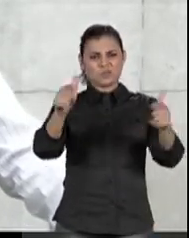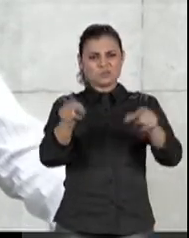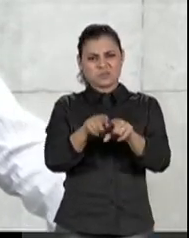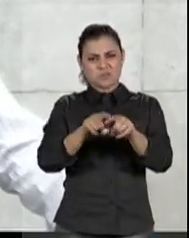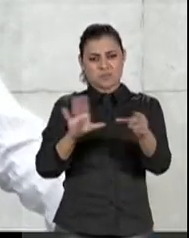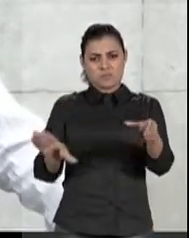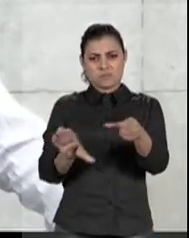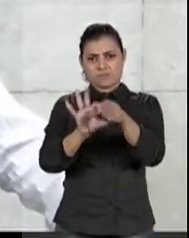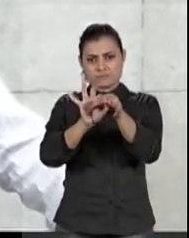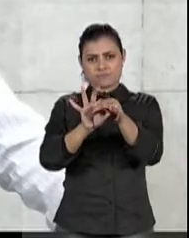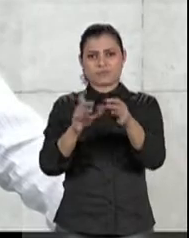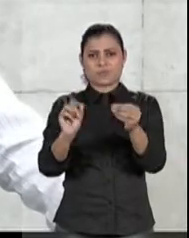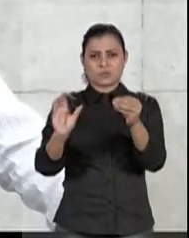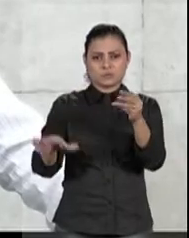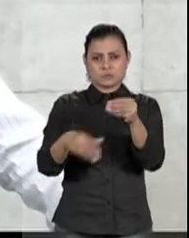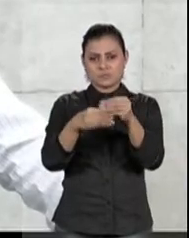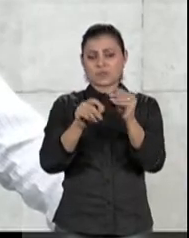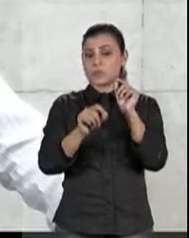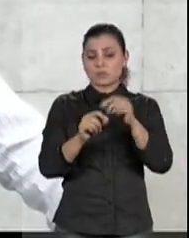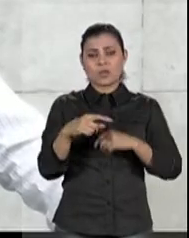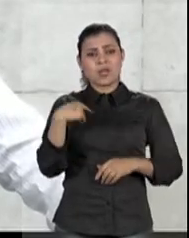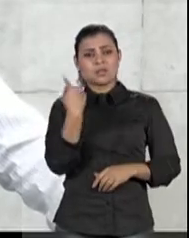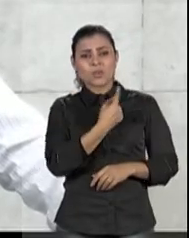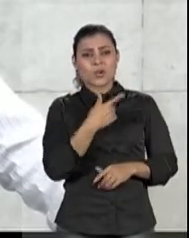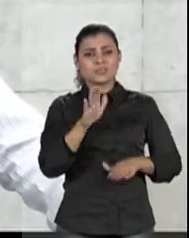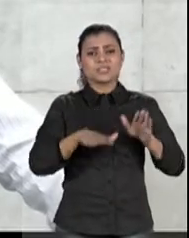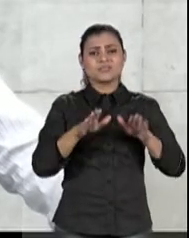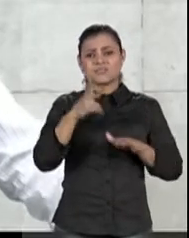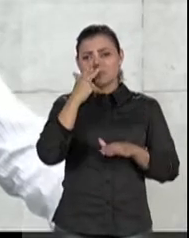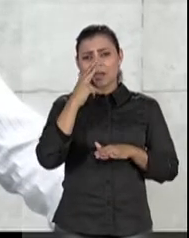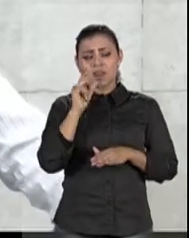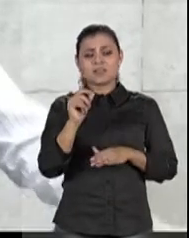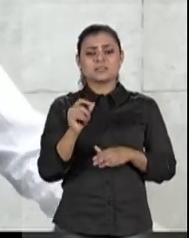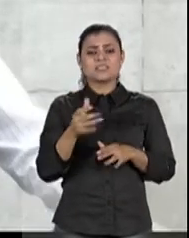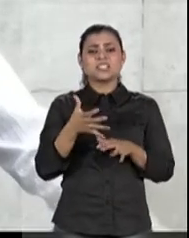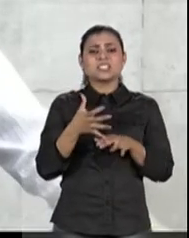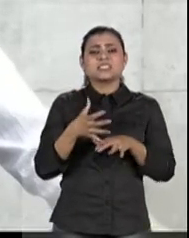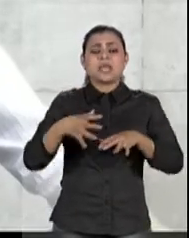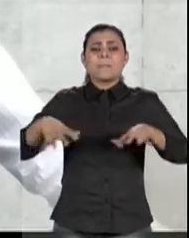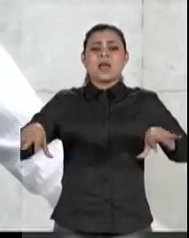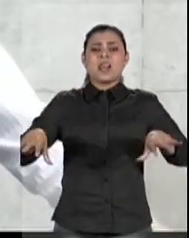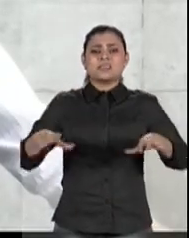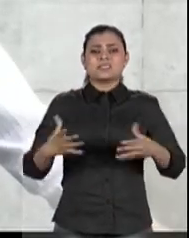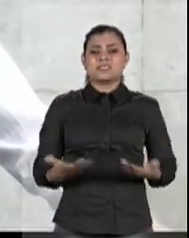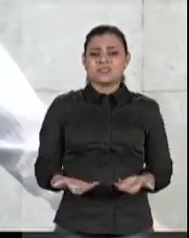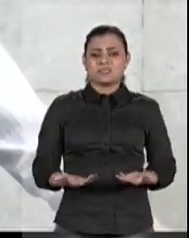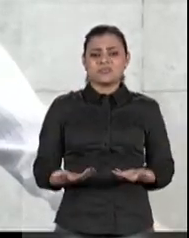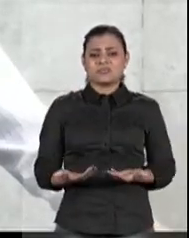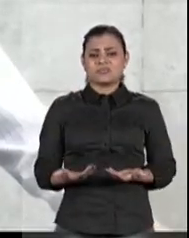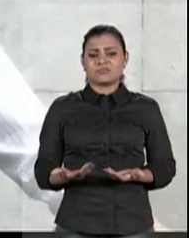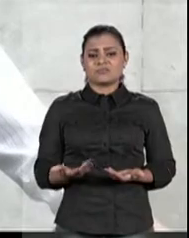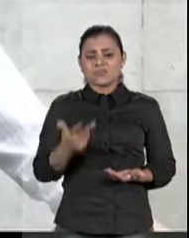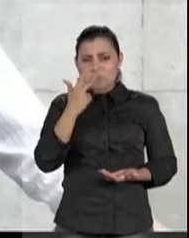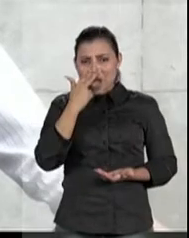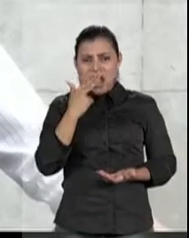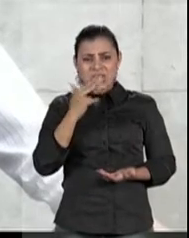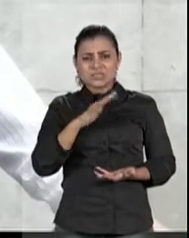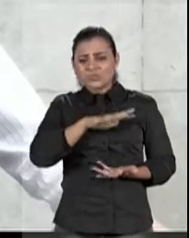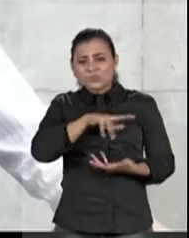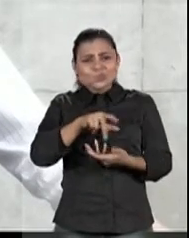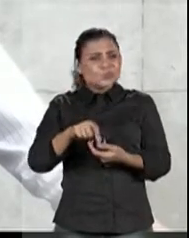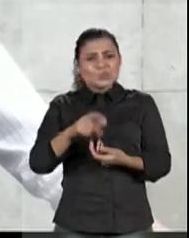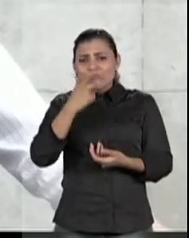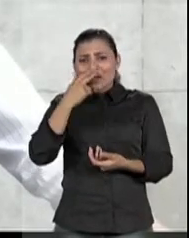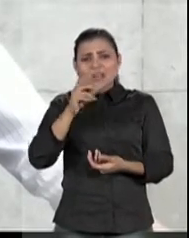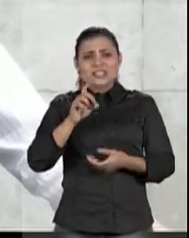o vereador João Jorge, a gente às vezes parece que faz mais uma divisão cretina no mundo que supostamente seria